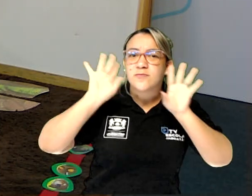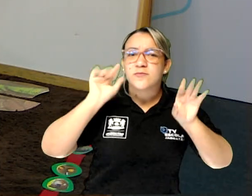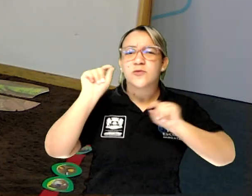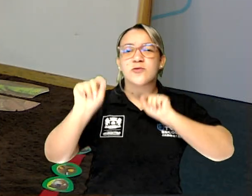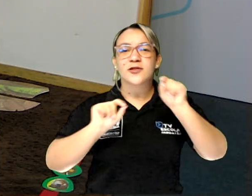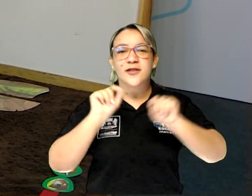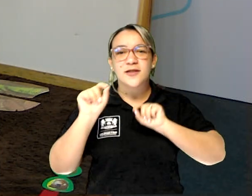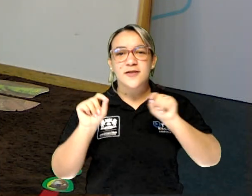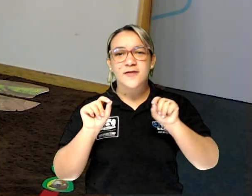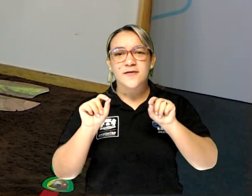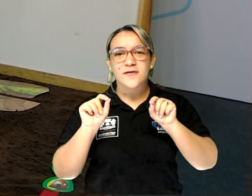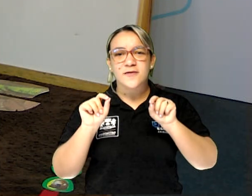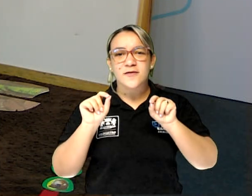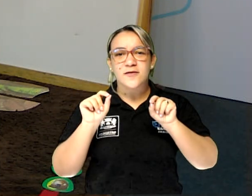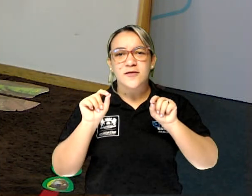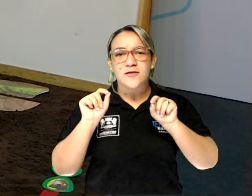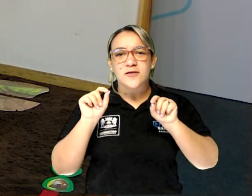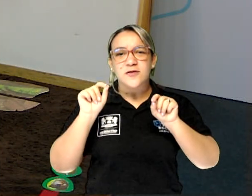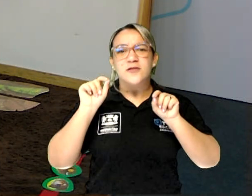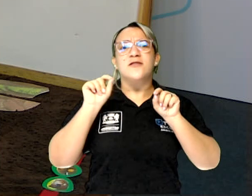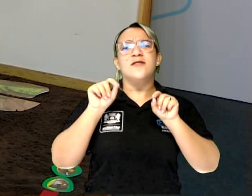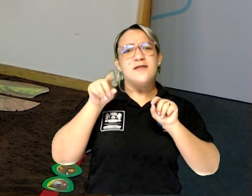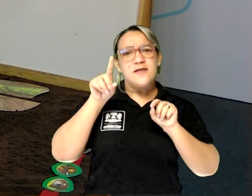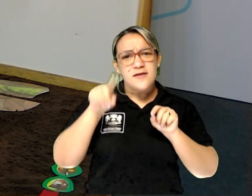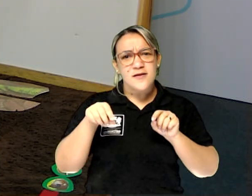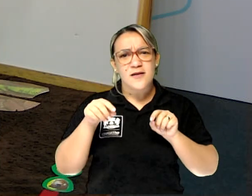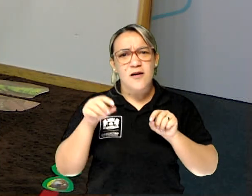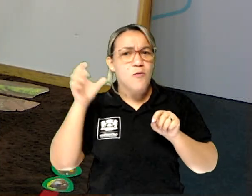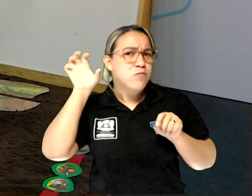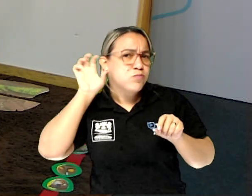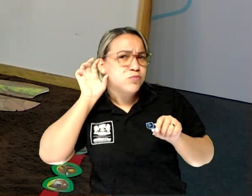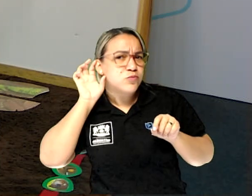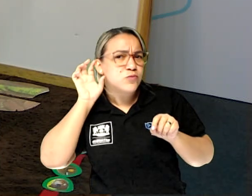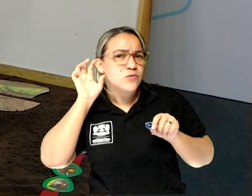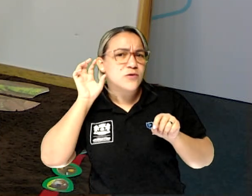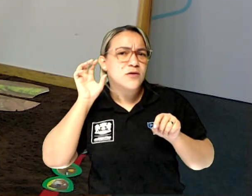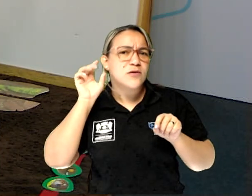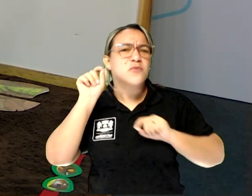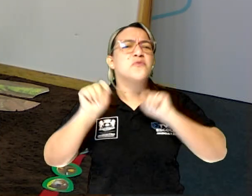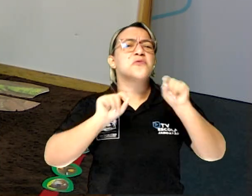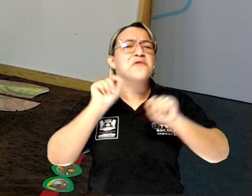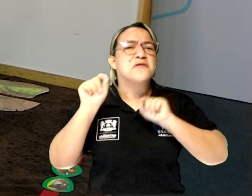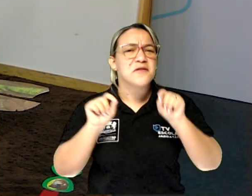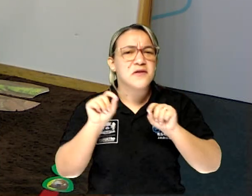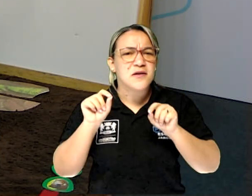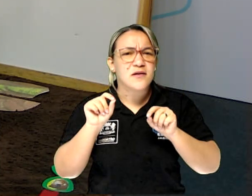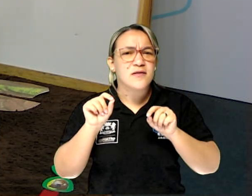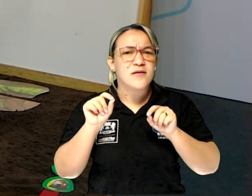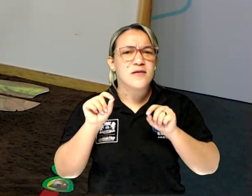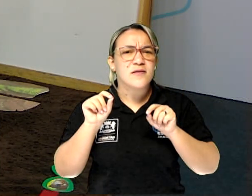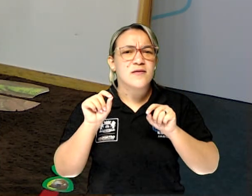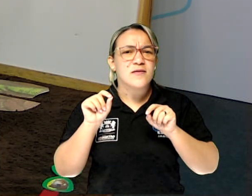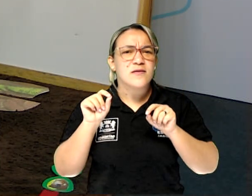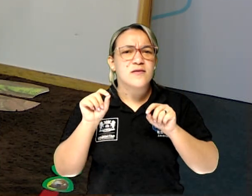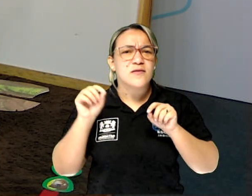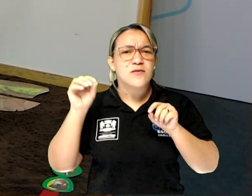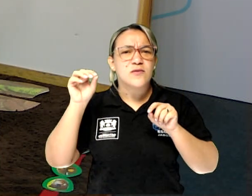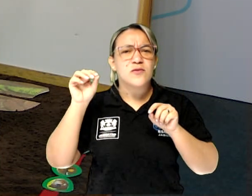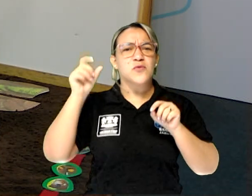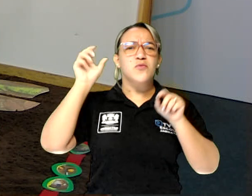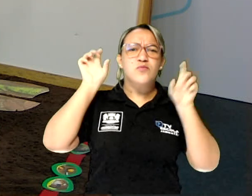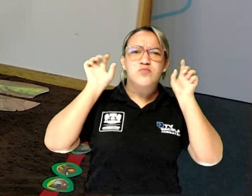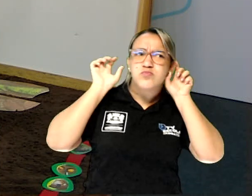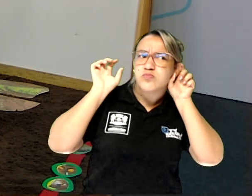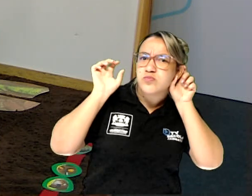É onde tem o chifre, é onde tem as orelhas. Qual parte do corpo? O animal tem chifres e